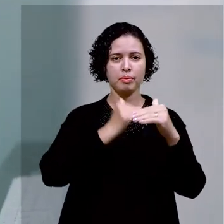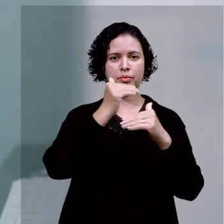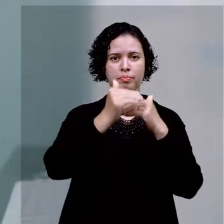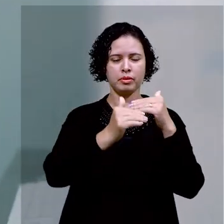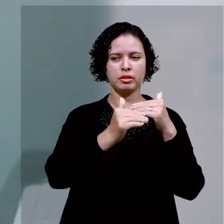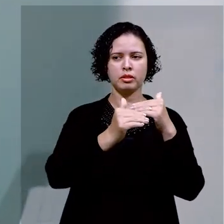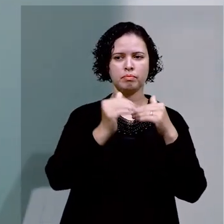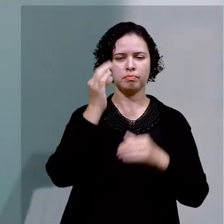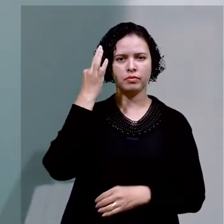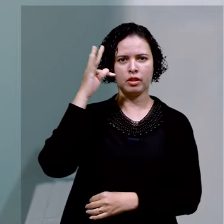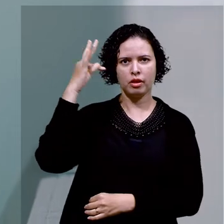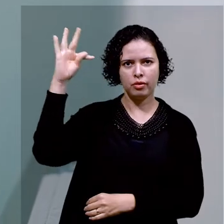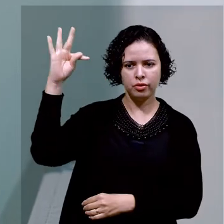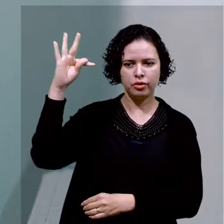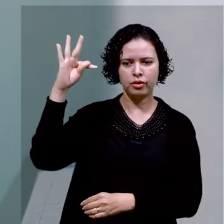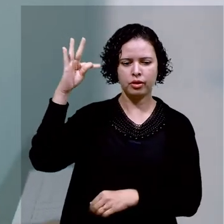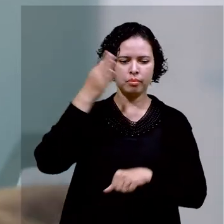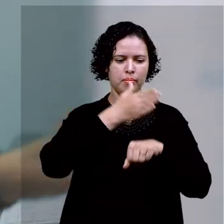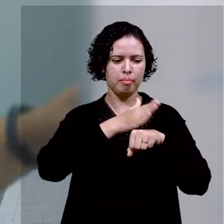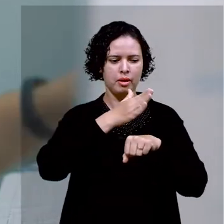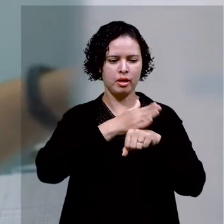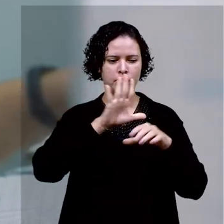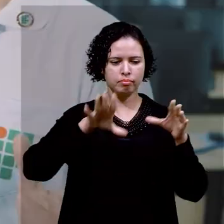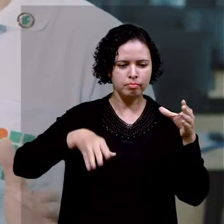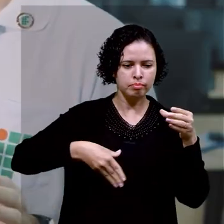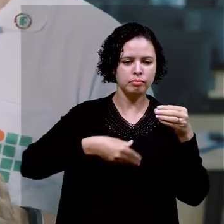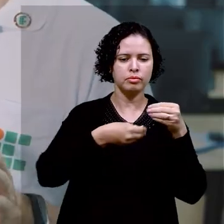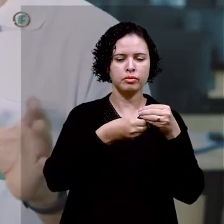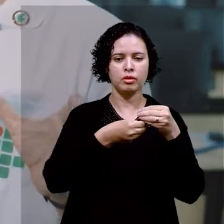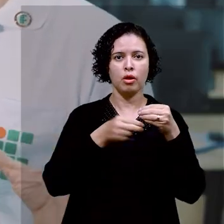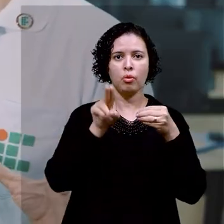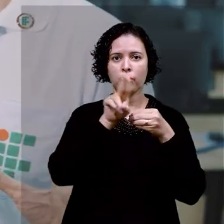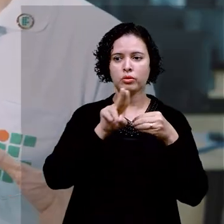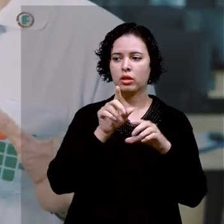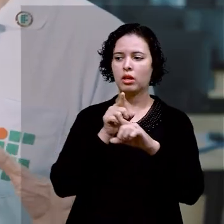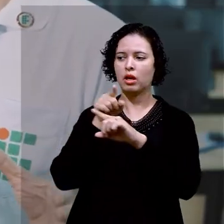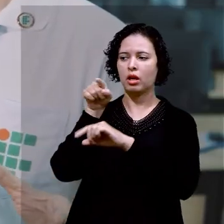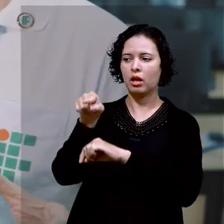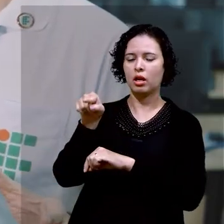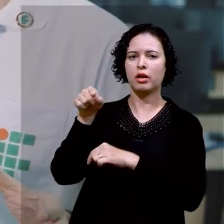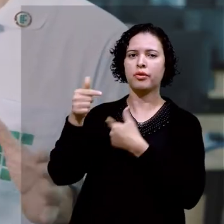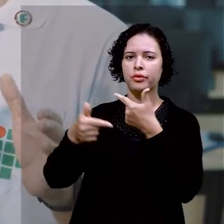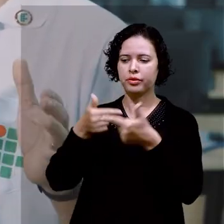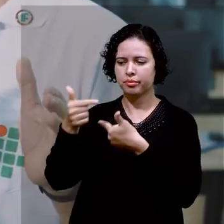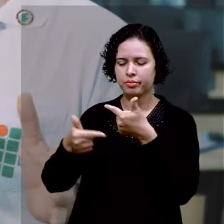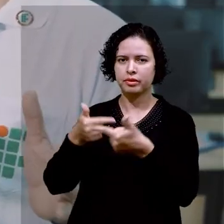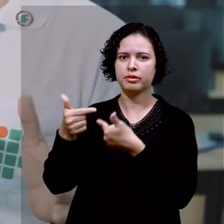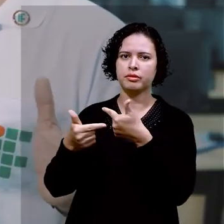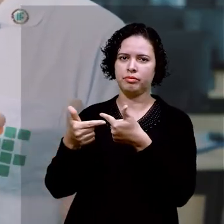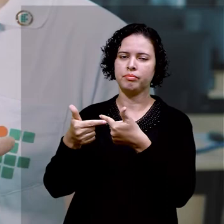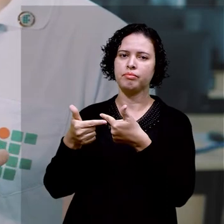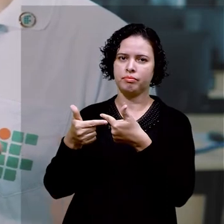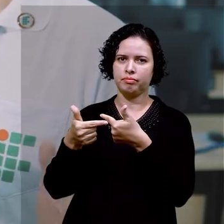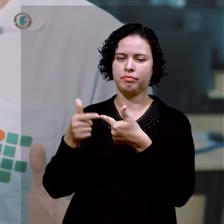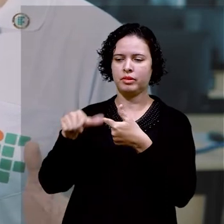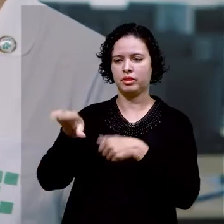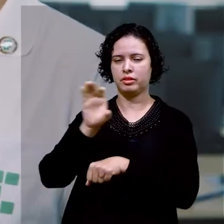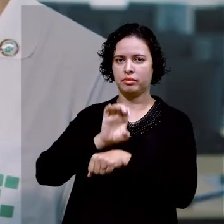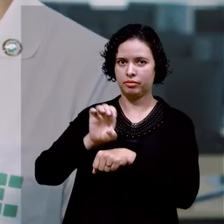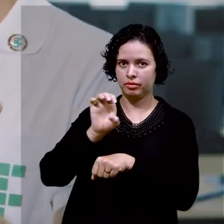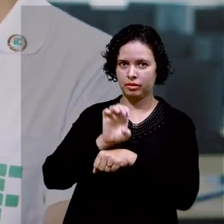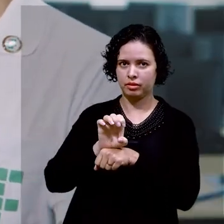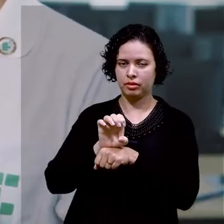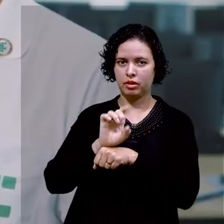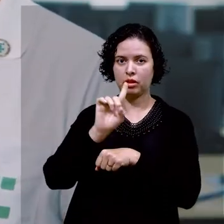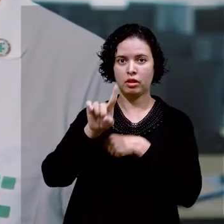aquilo que ele está aprendendo no nosso curso e coloque no mercado de trabalho, coloque lá numa experiência dentro de um estágio.